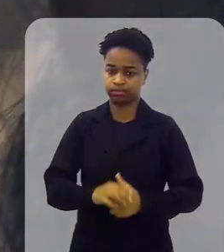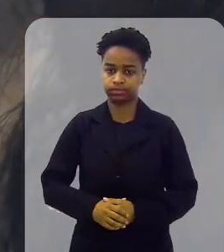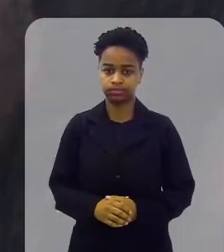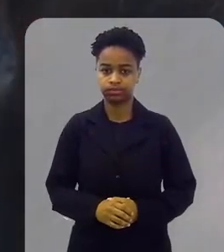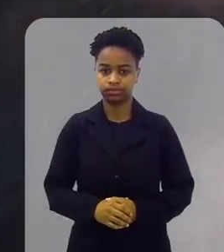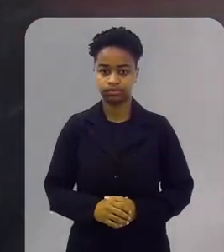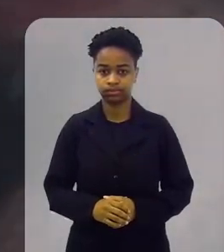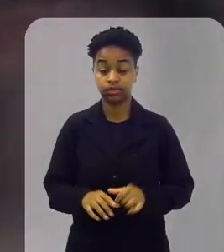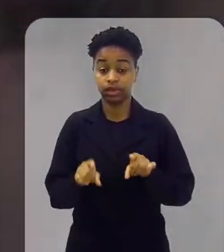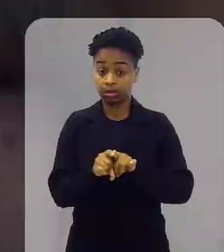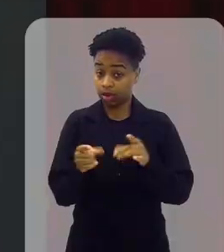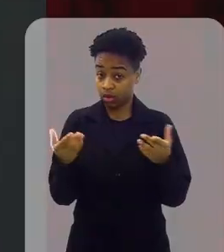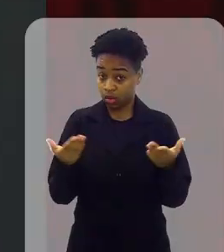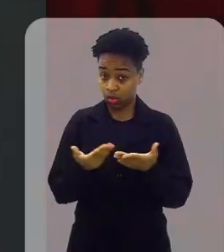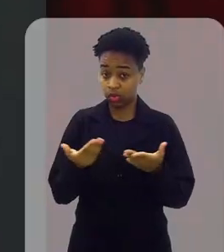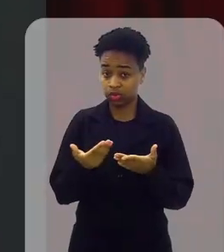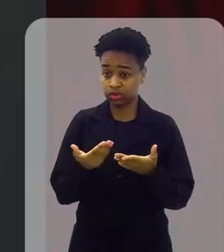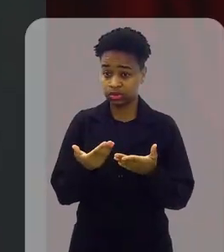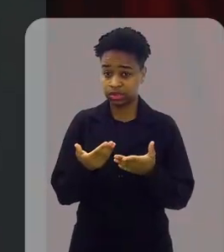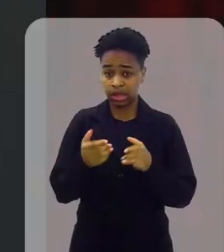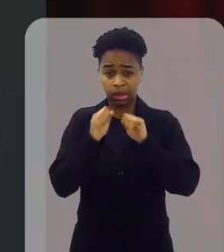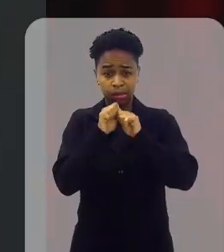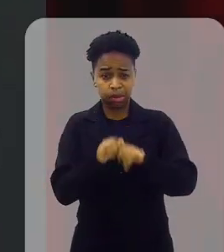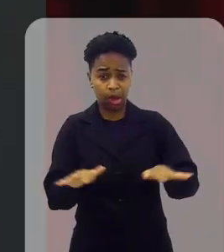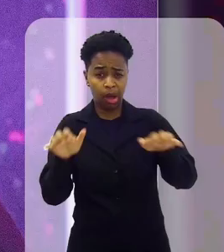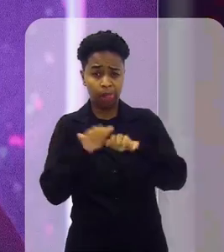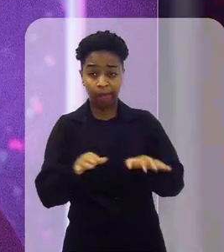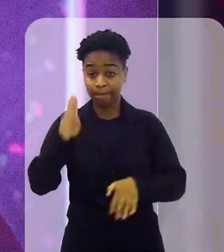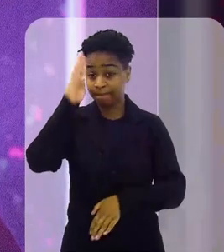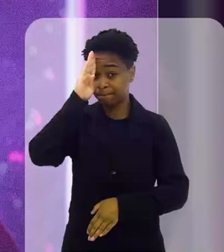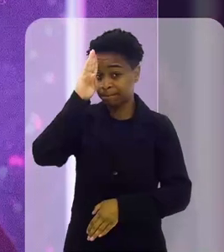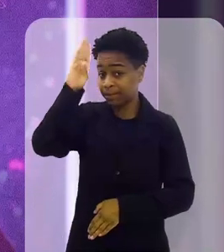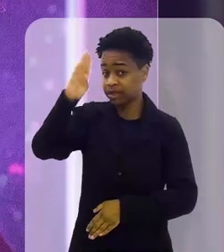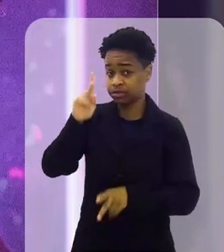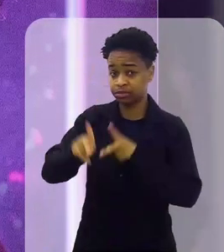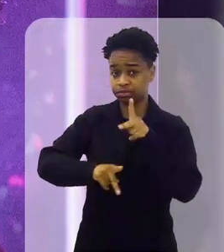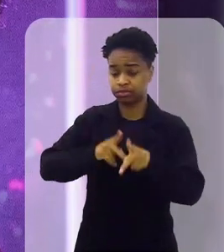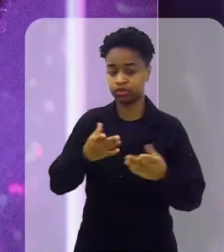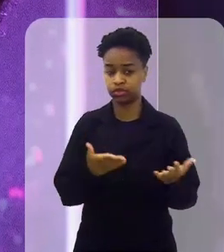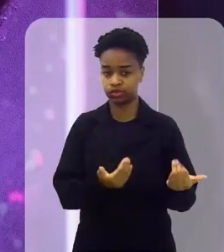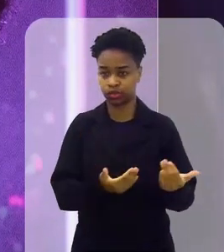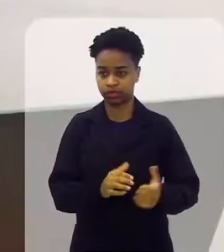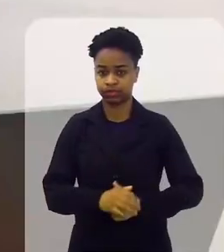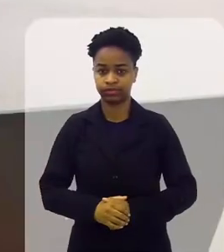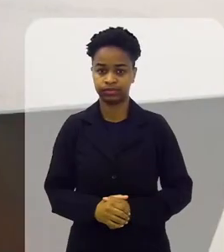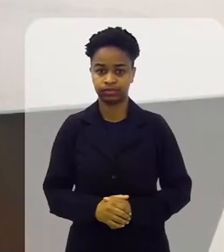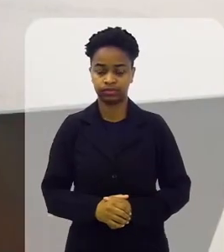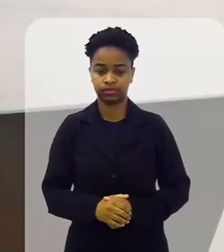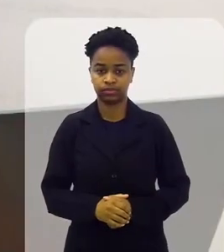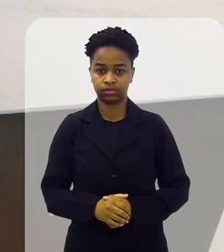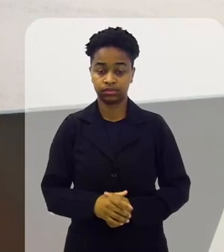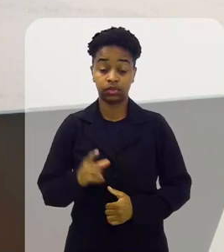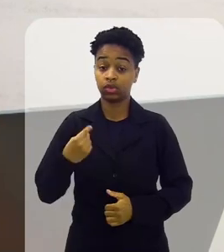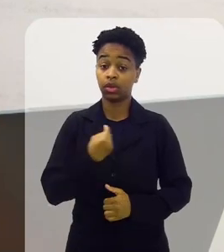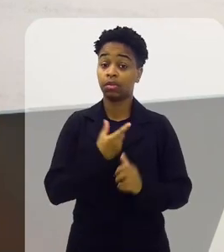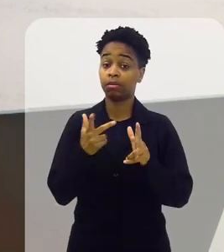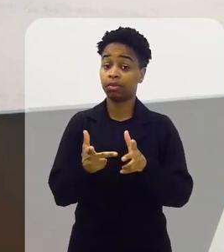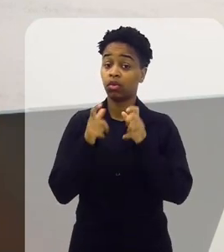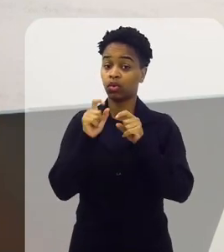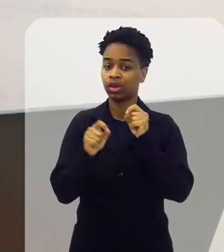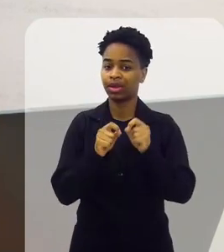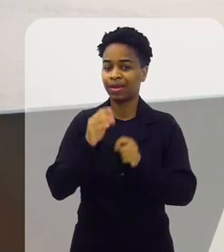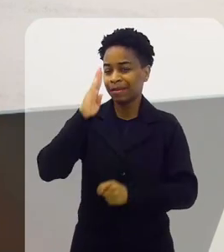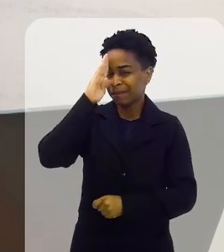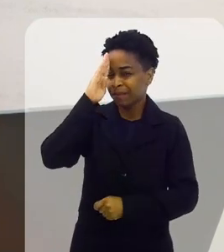convencional. E hoje, é uma febre especialmente entre a população mais jovem. O que a gente vê é que os